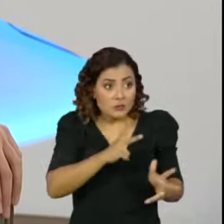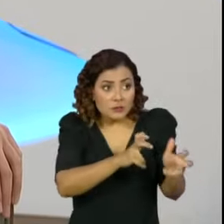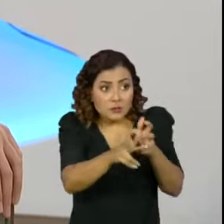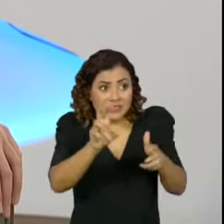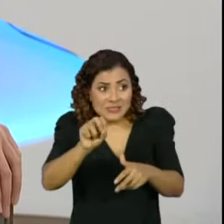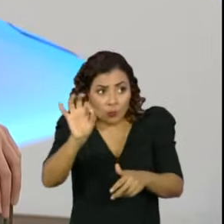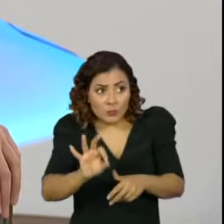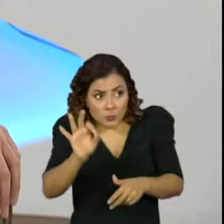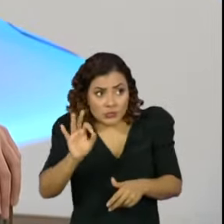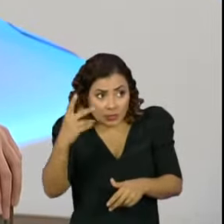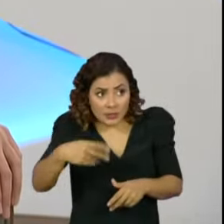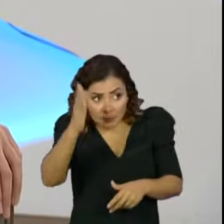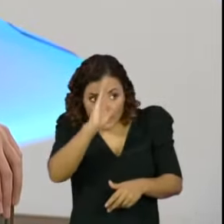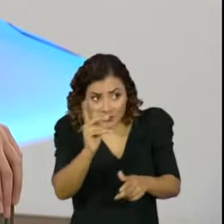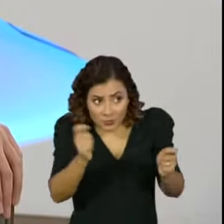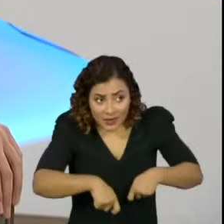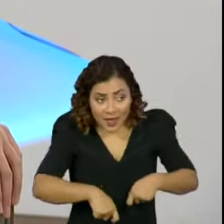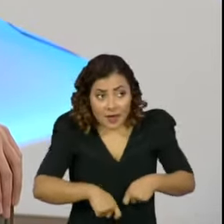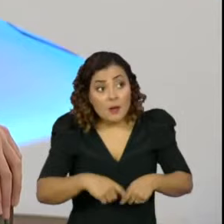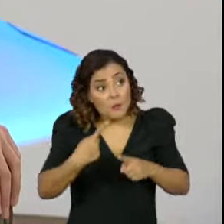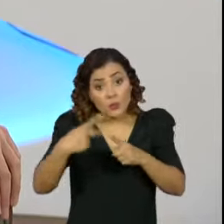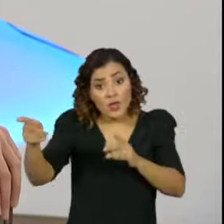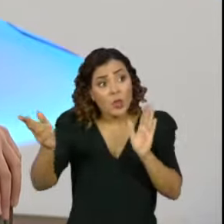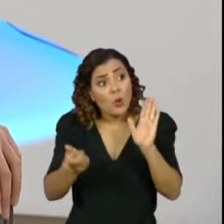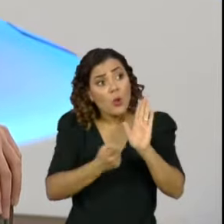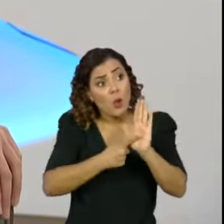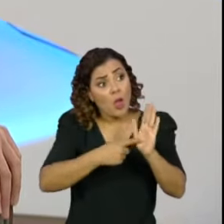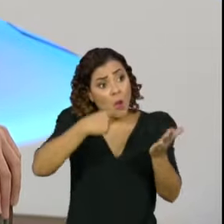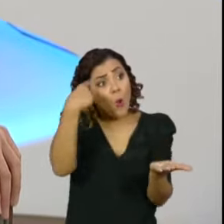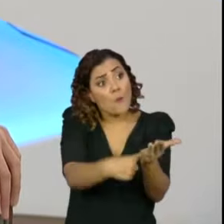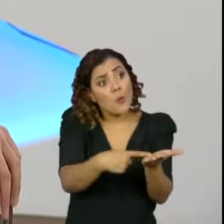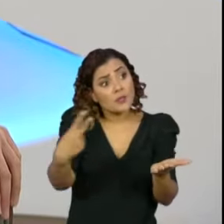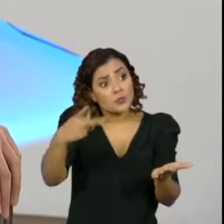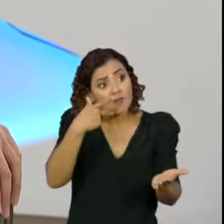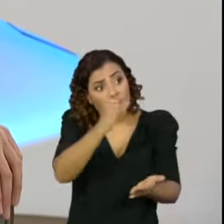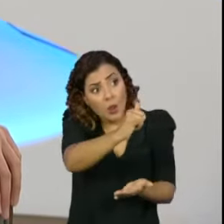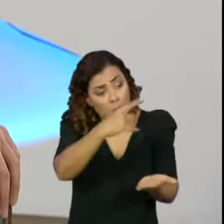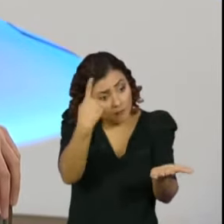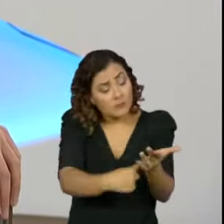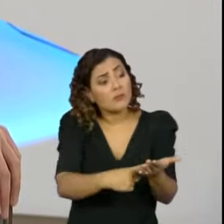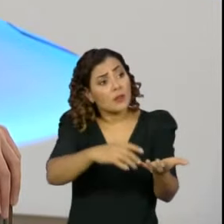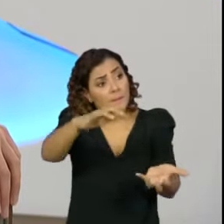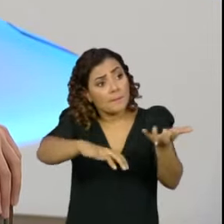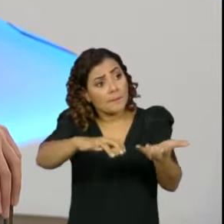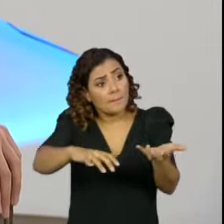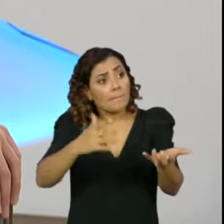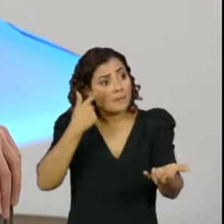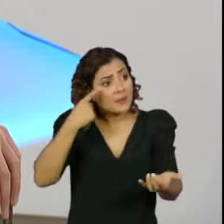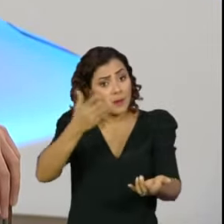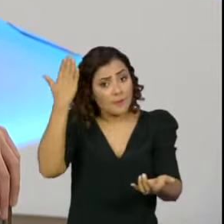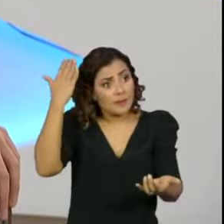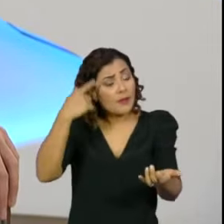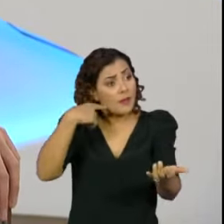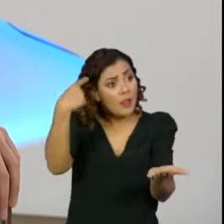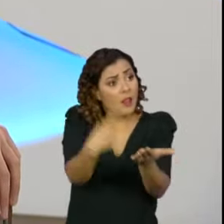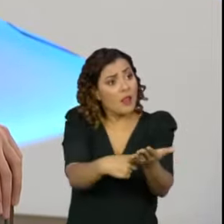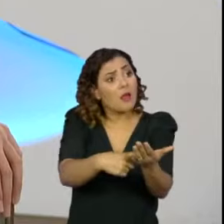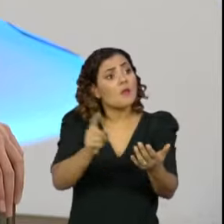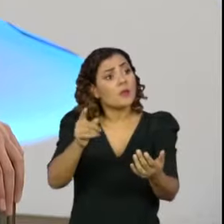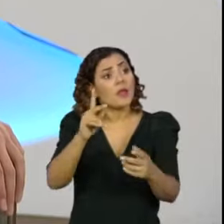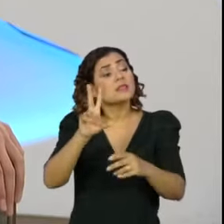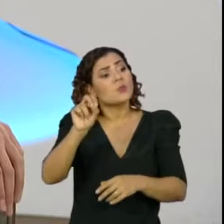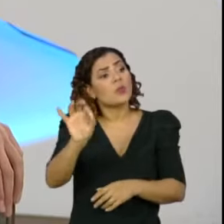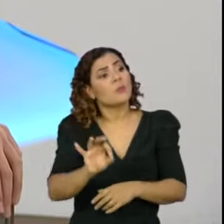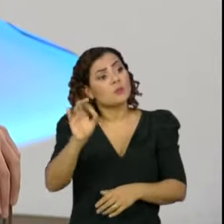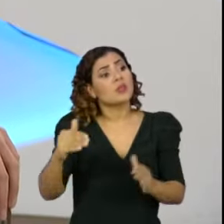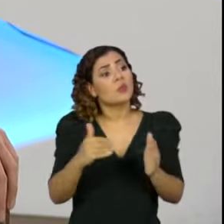metade da população brasileira, como ele se comprometeu conosco no ambiente do Senado, no plenário do Senado Federal, que metade da população brasileira estaria